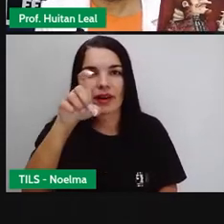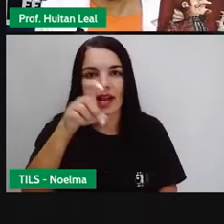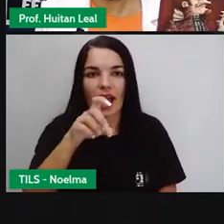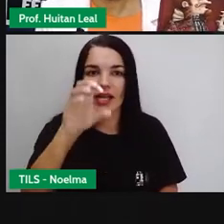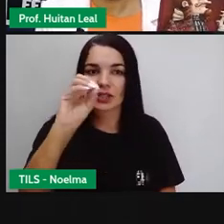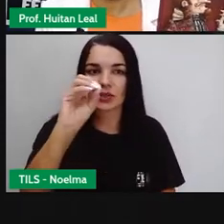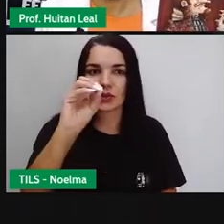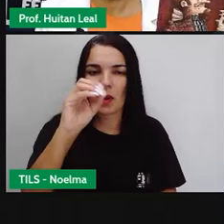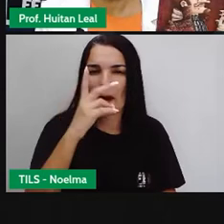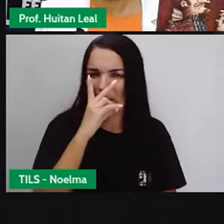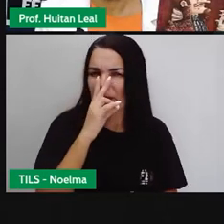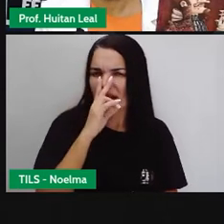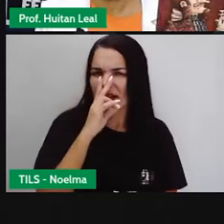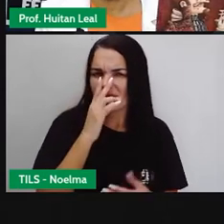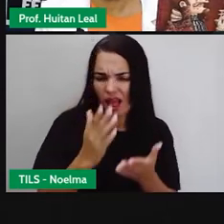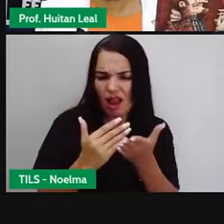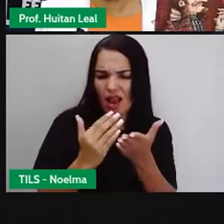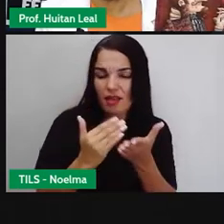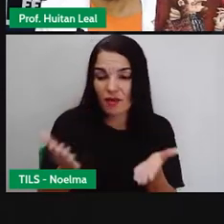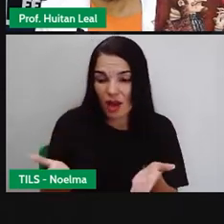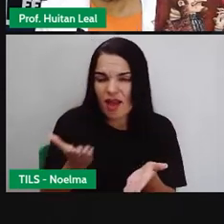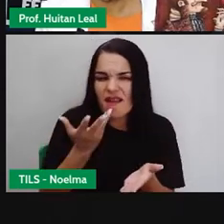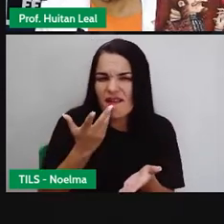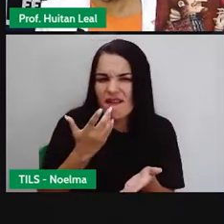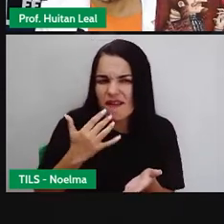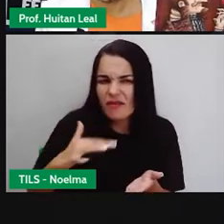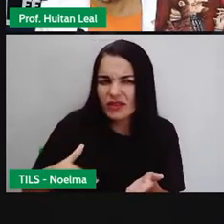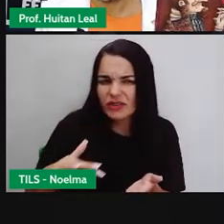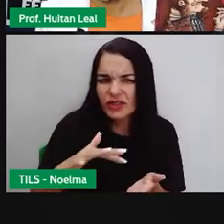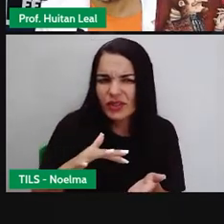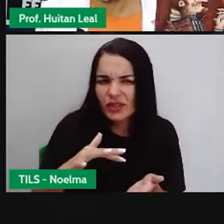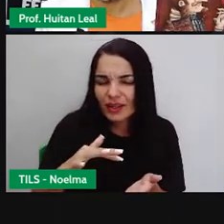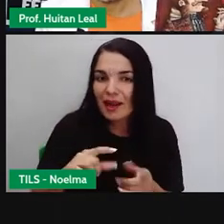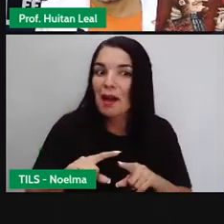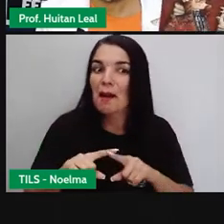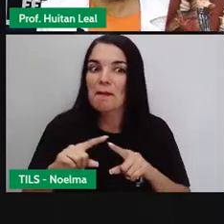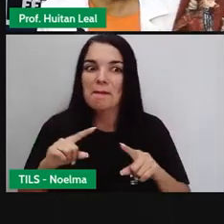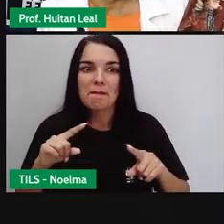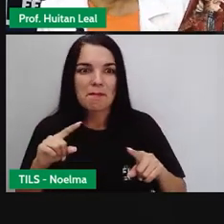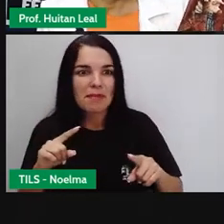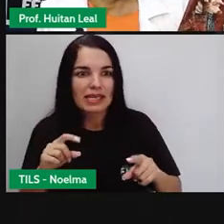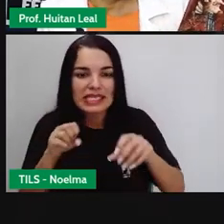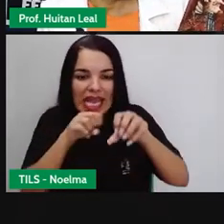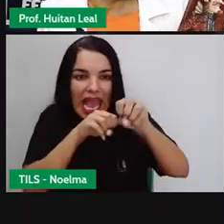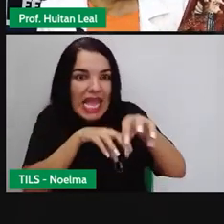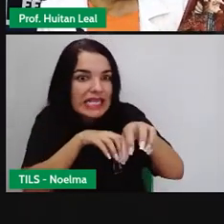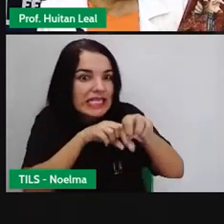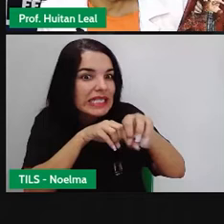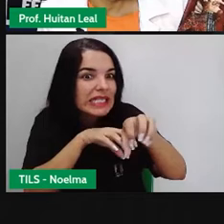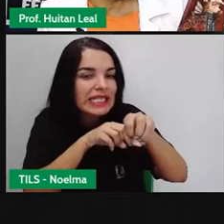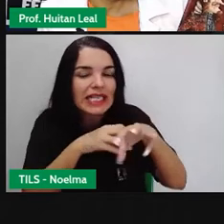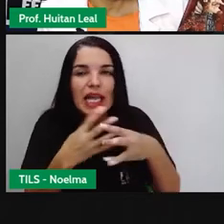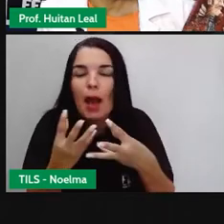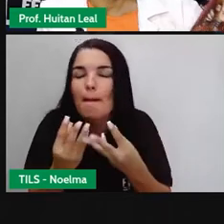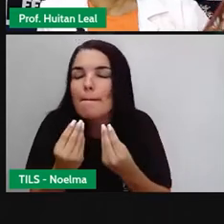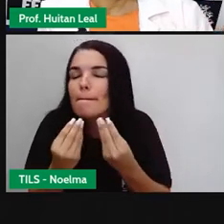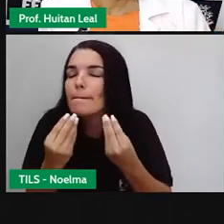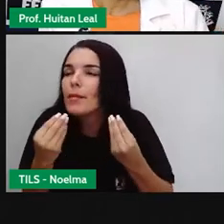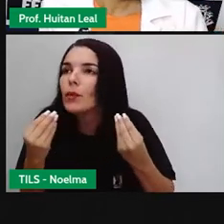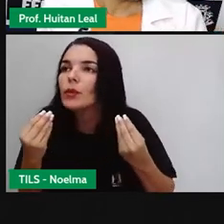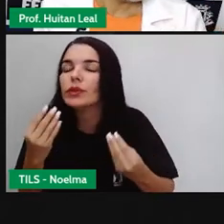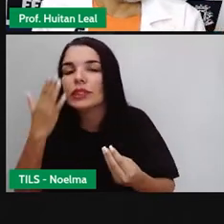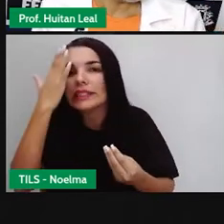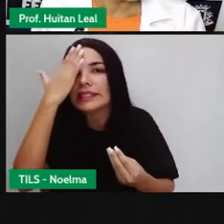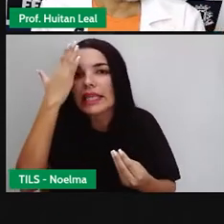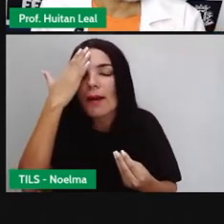ele nos dá uma verdadeira lição de vida. é? Esse livro que foi